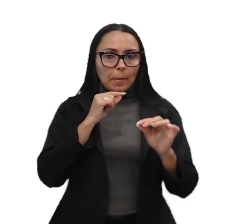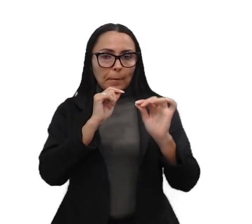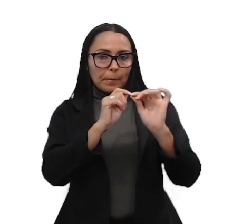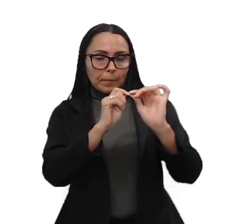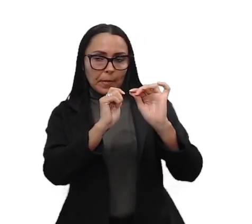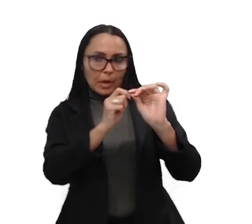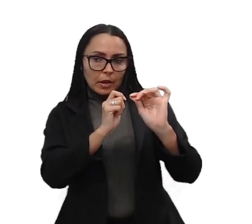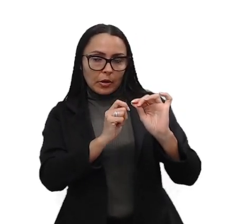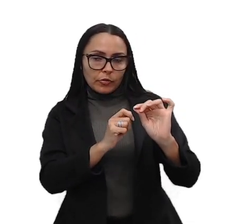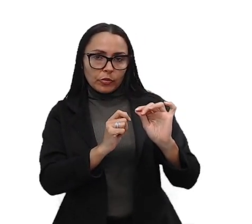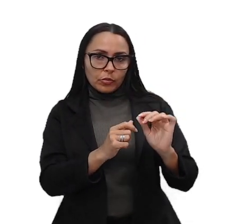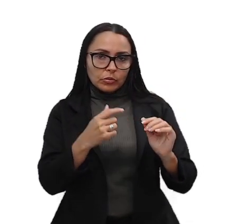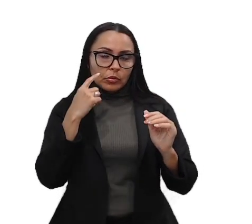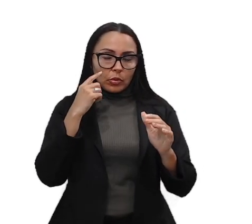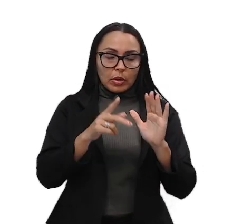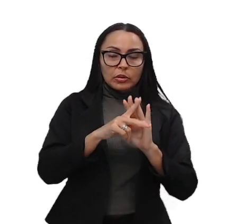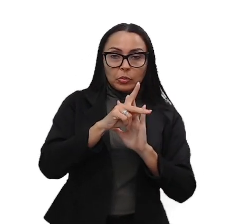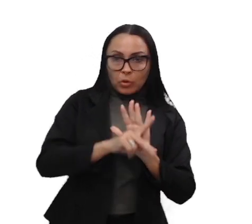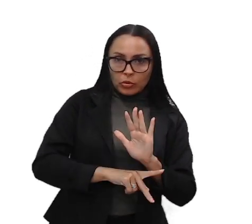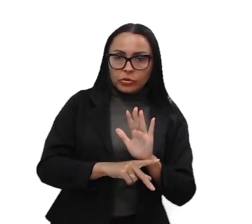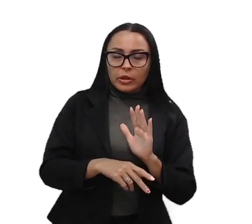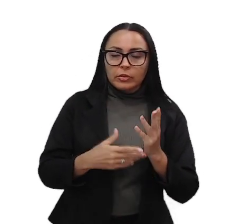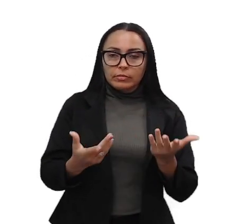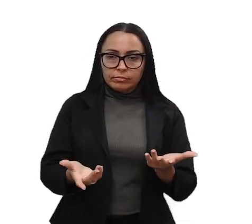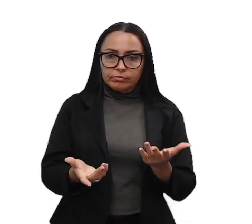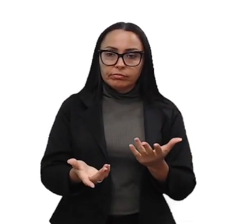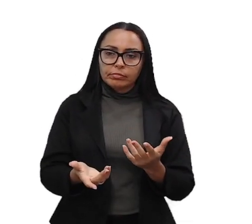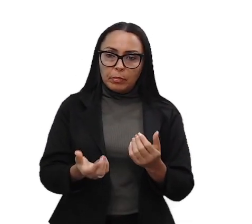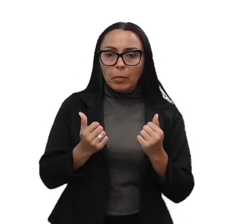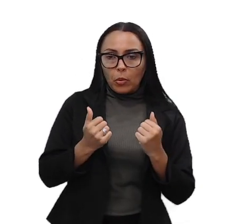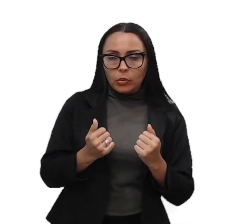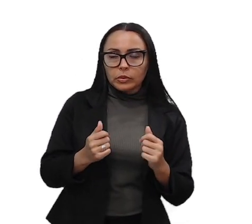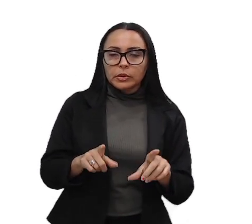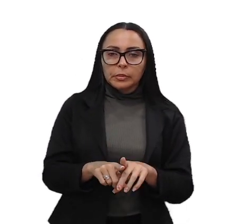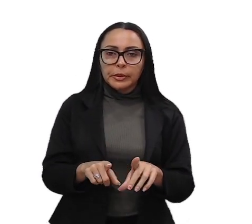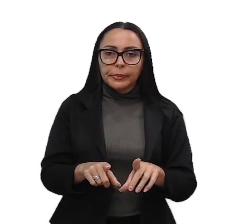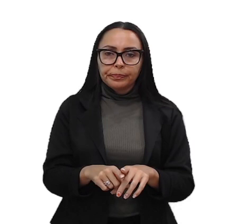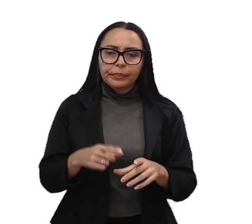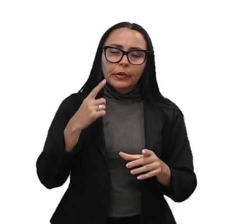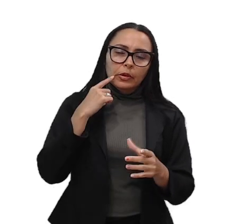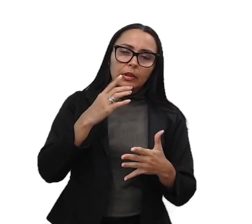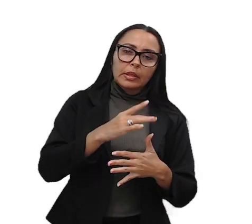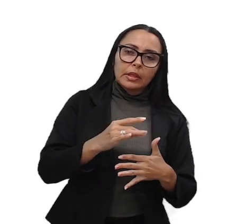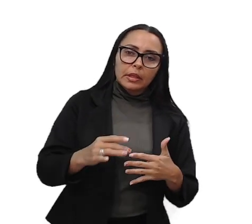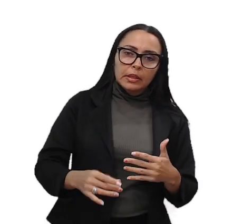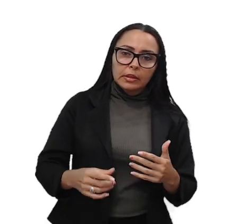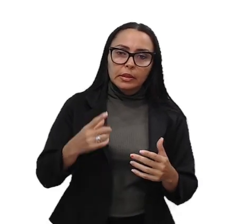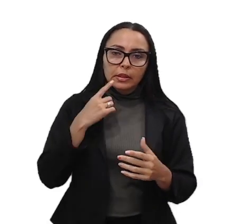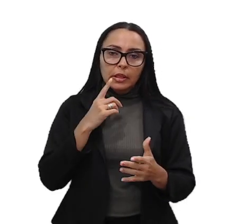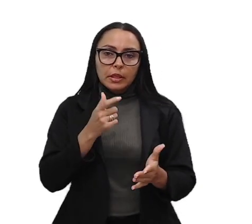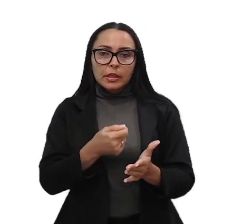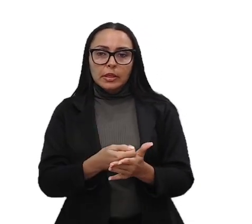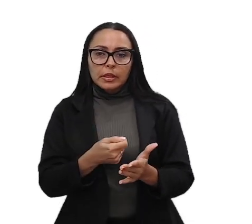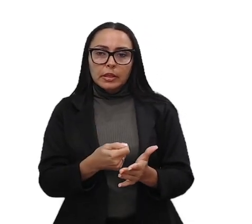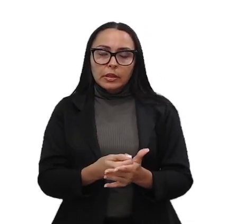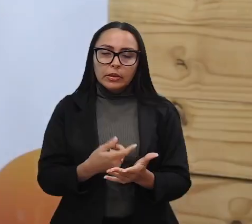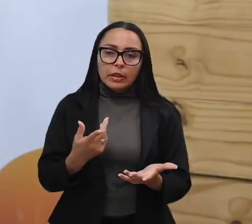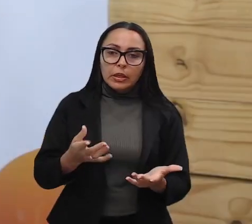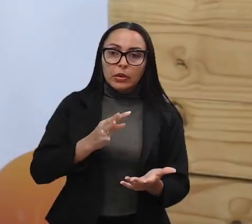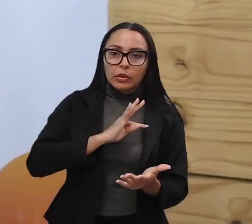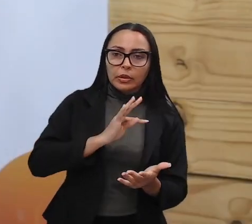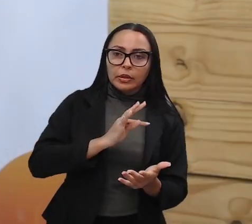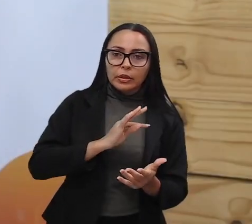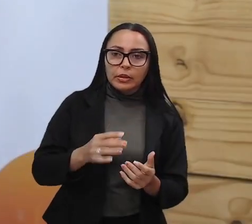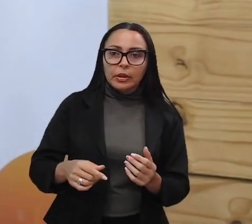colocando. Vai depender de como é que você deseja. Então qualquer outro detalhe que exija um desenho mais técnico